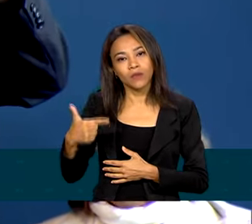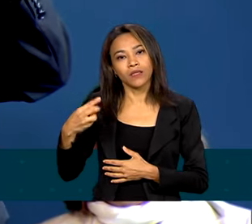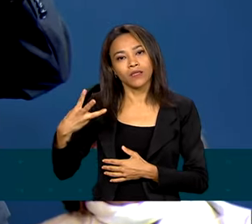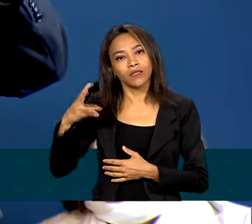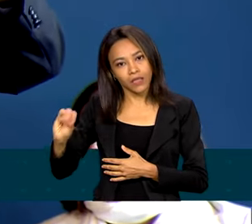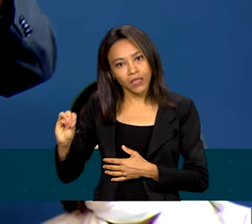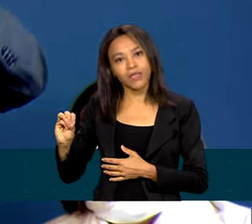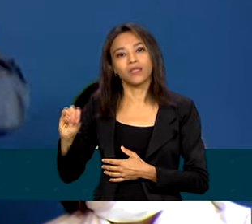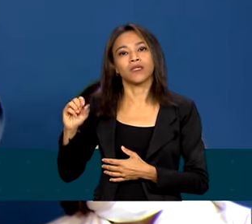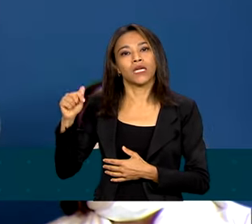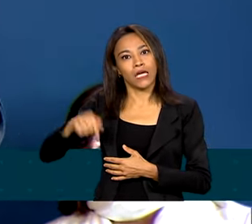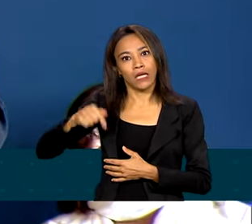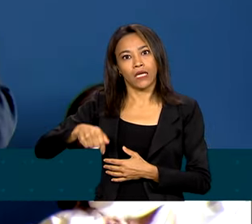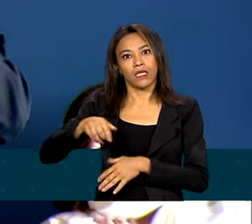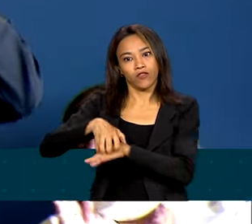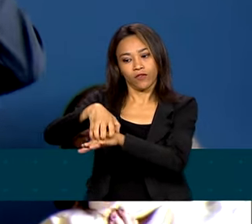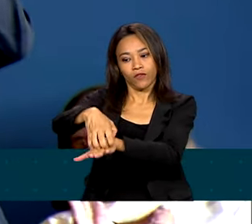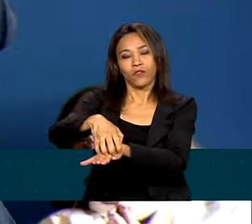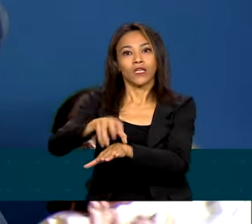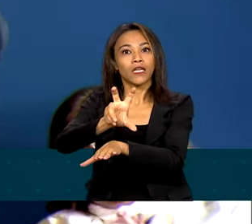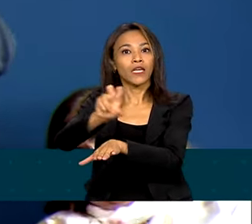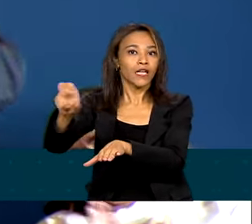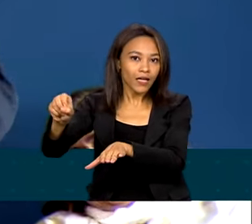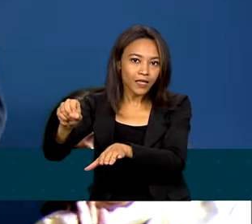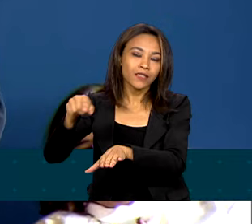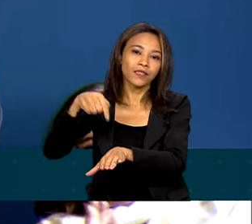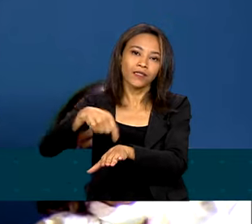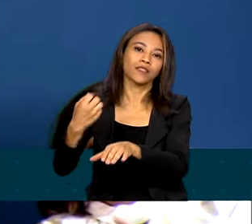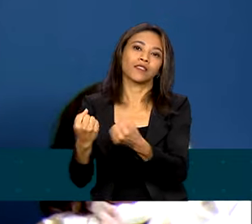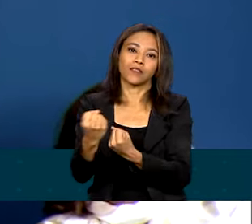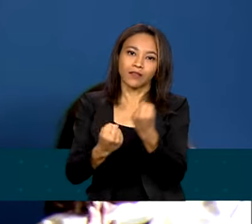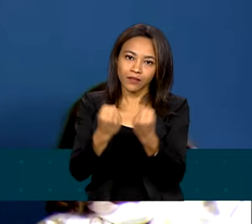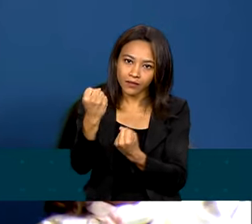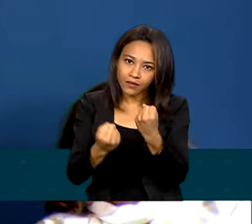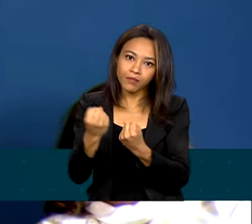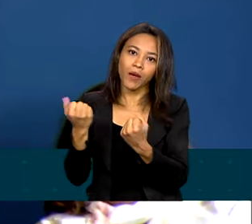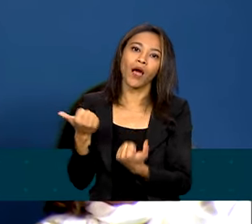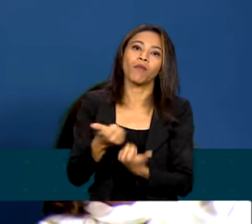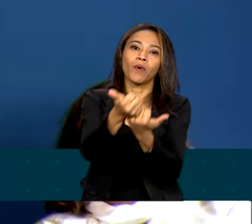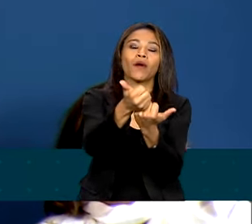a gente vai dedicar 500 viaturas ao combate à violência contra a mulher.